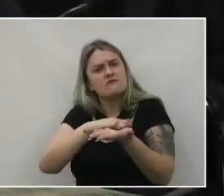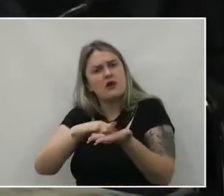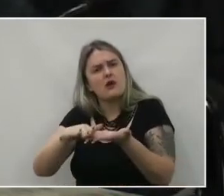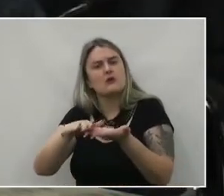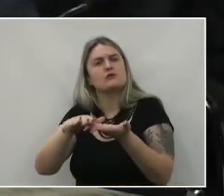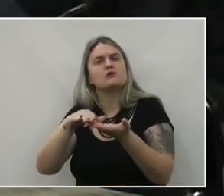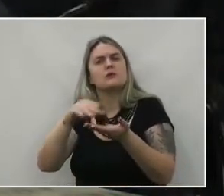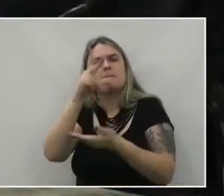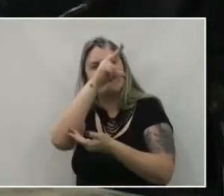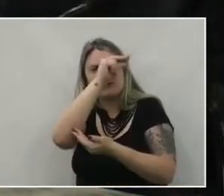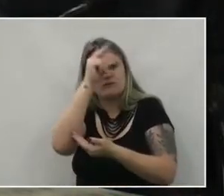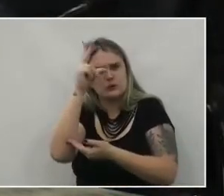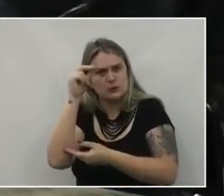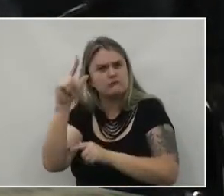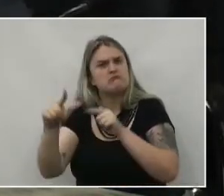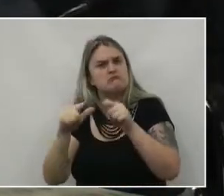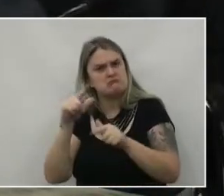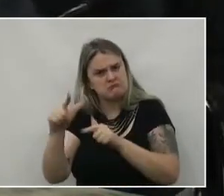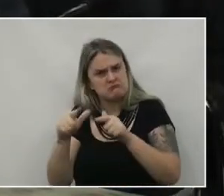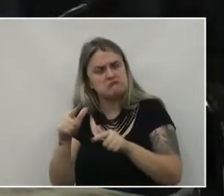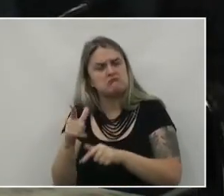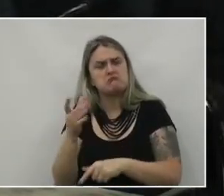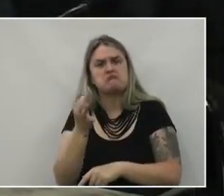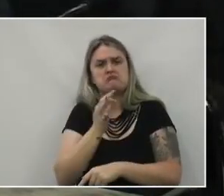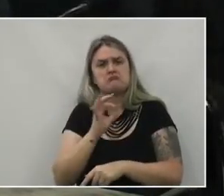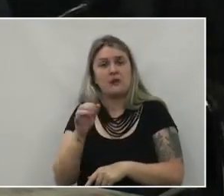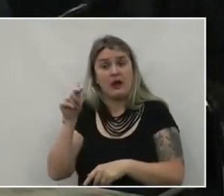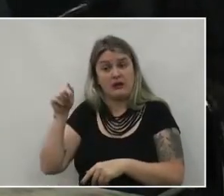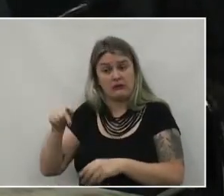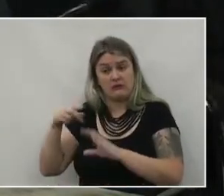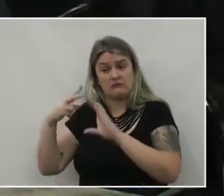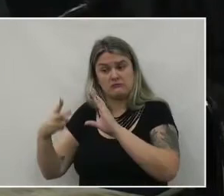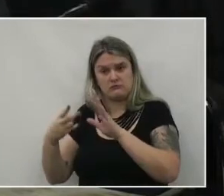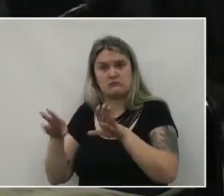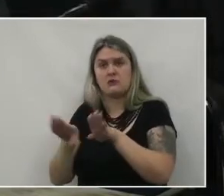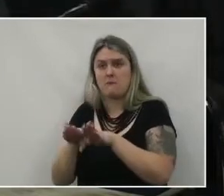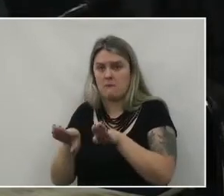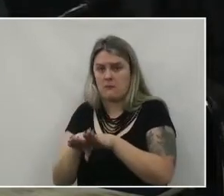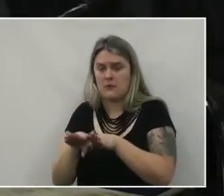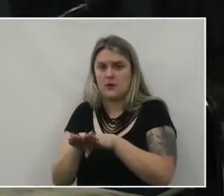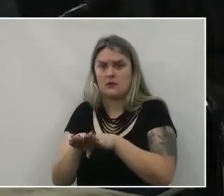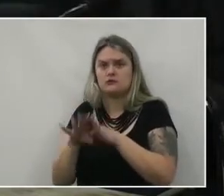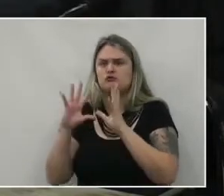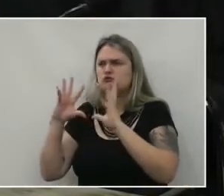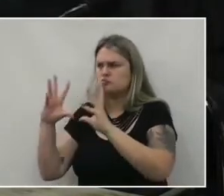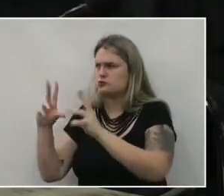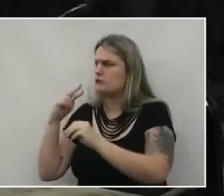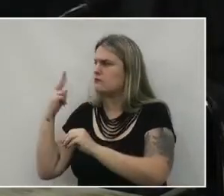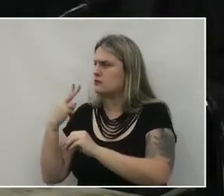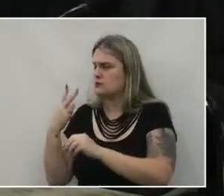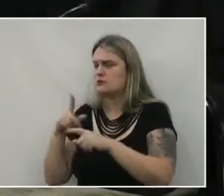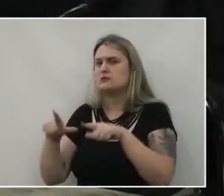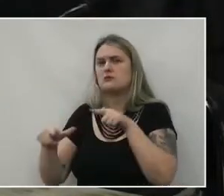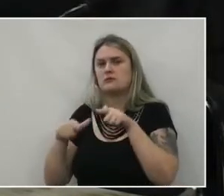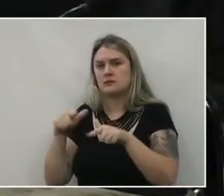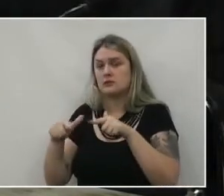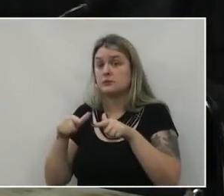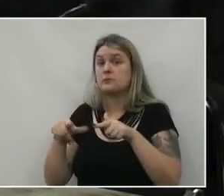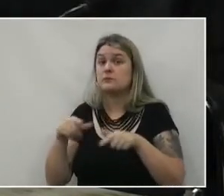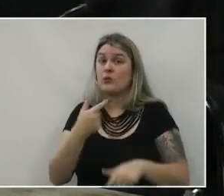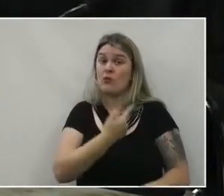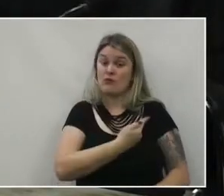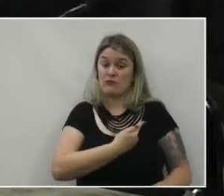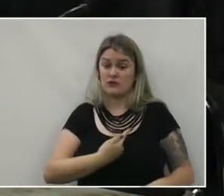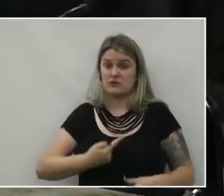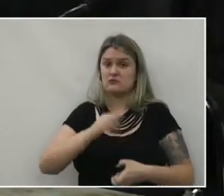municipal Pela ação dessa casa de leis De todos os edis dessa casa de leis Pela ação do governo do estado do